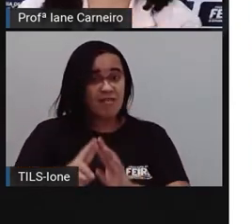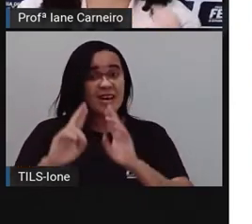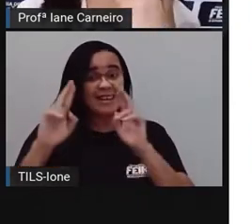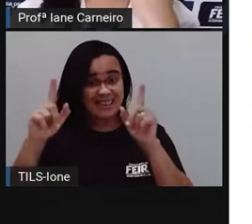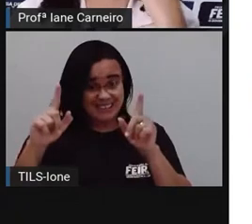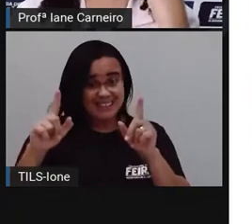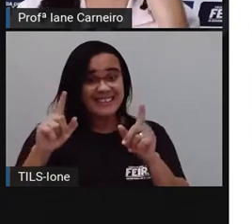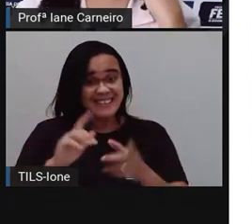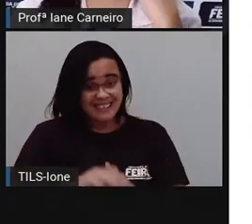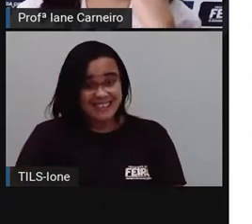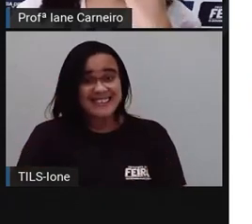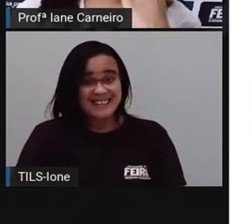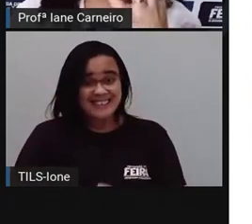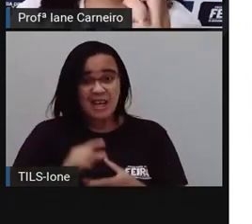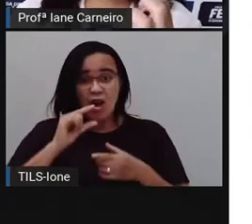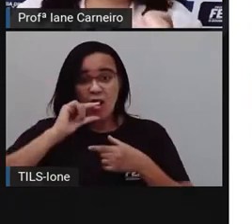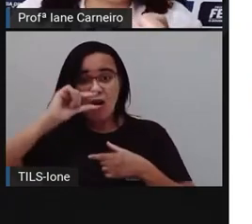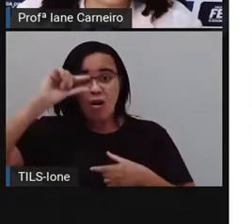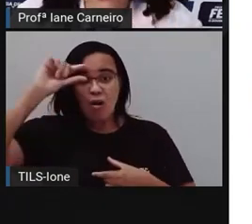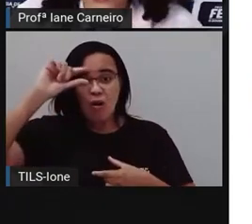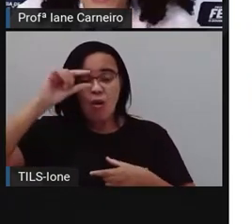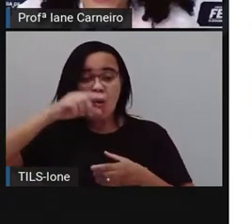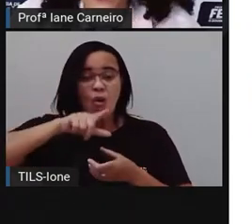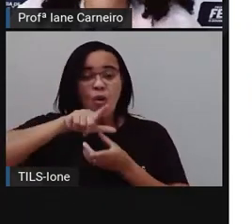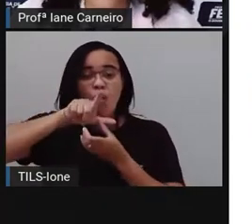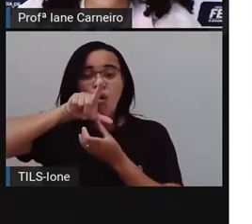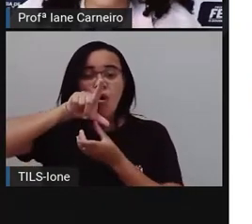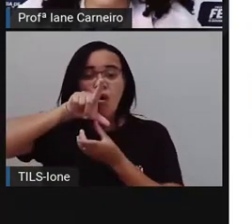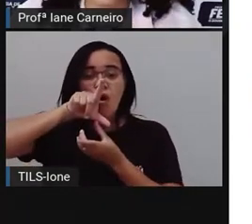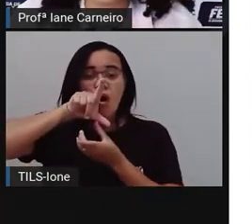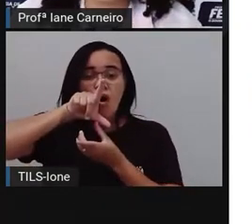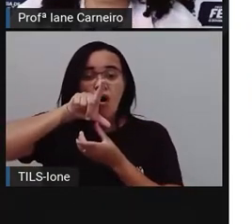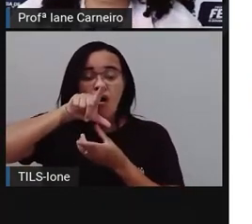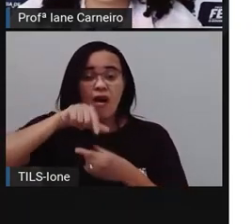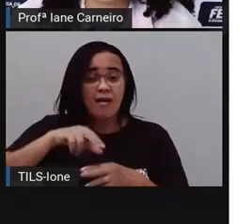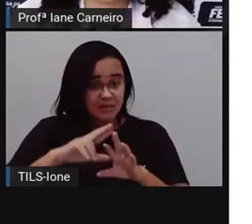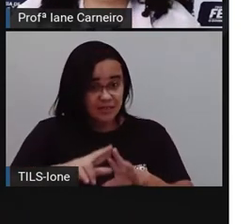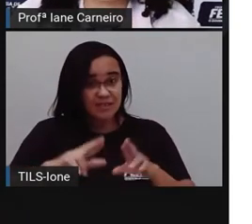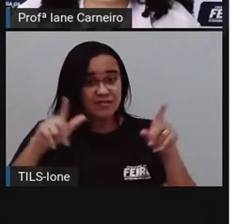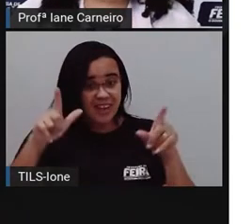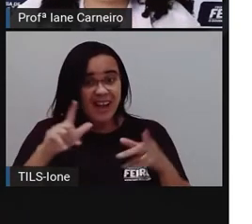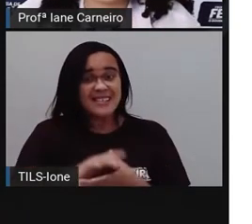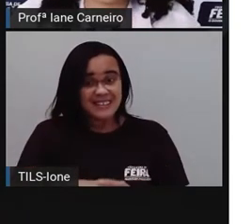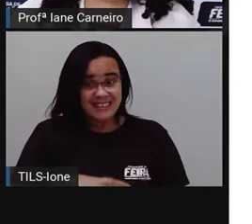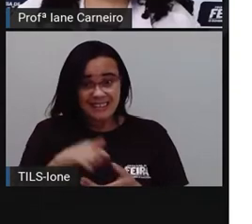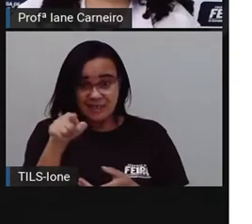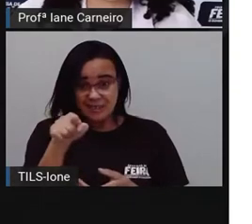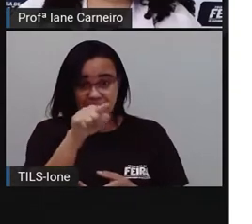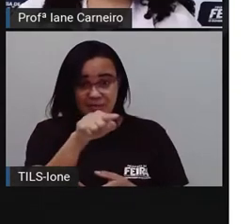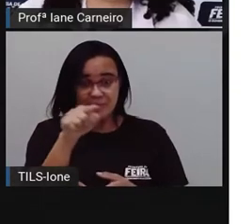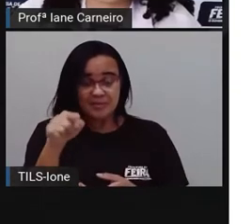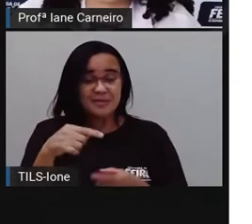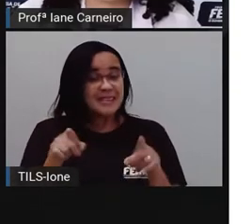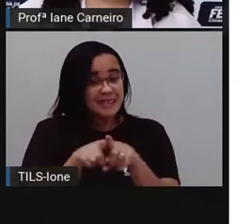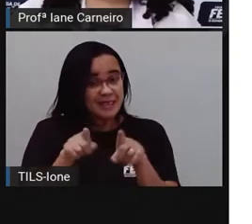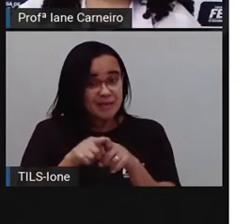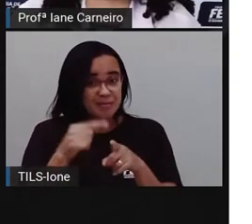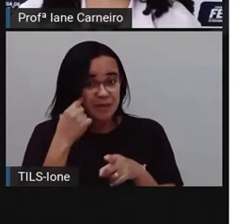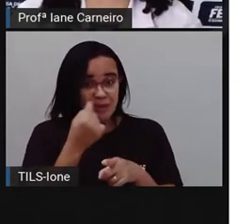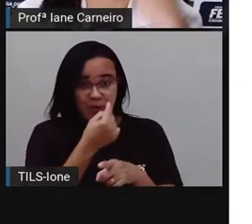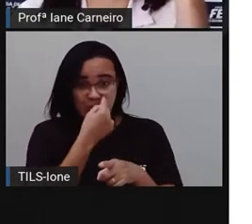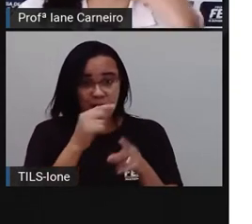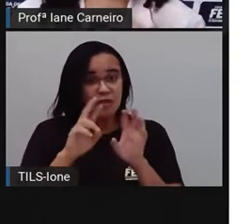boca dele como é. Mais compridinho, diferente, ó, do golfinho. Até o formato dos olhos são diferentes.